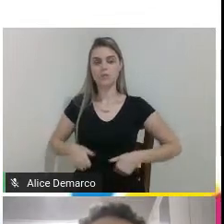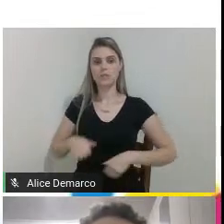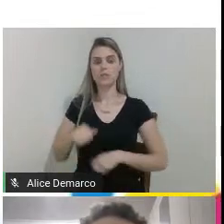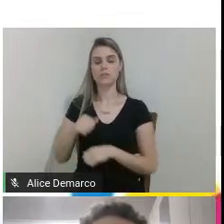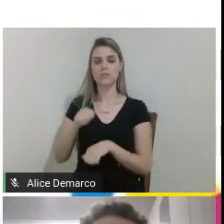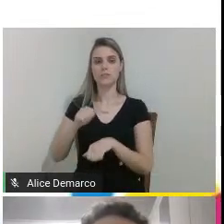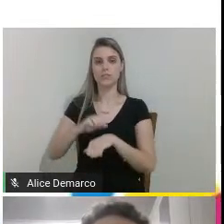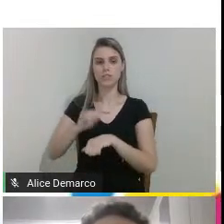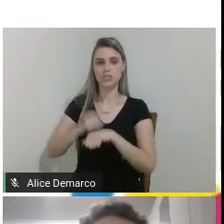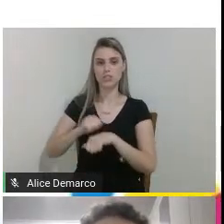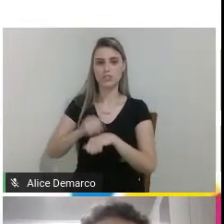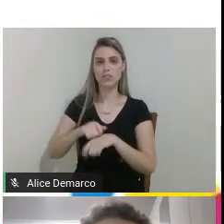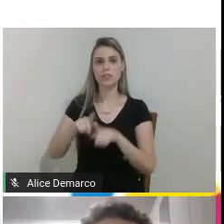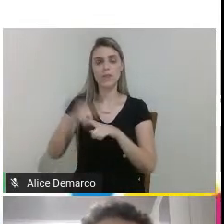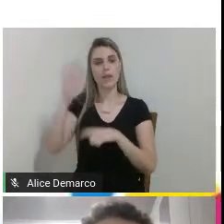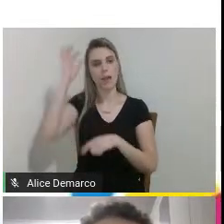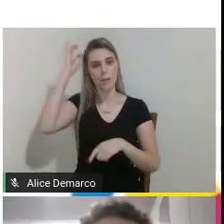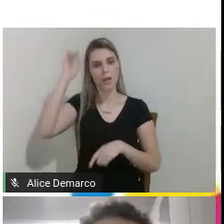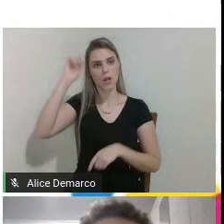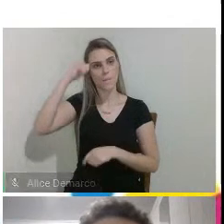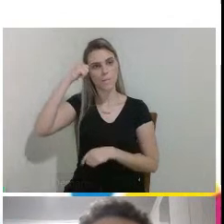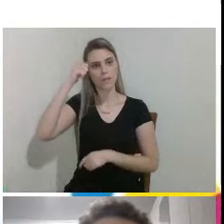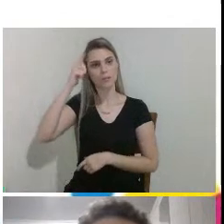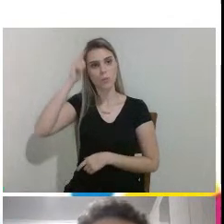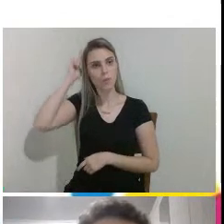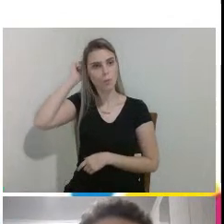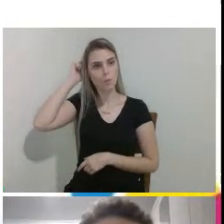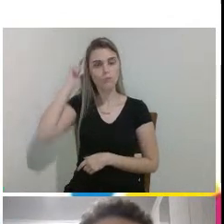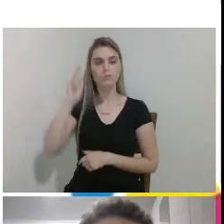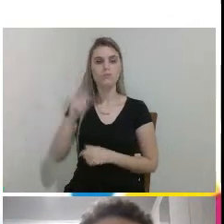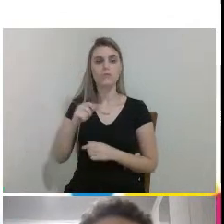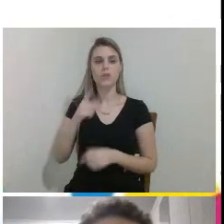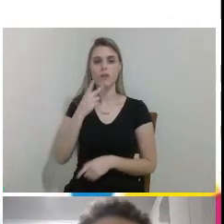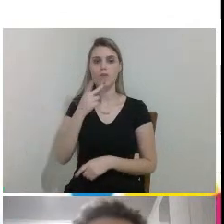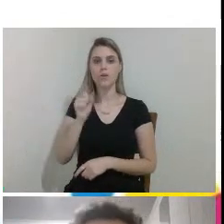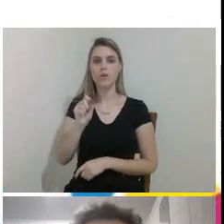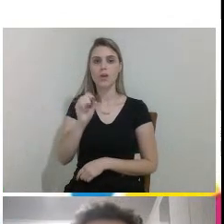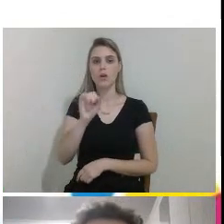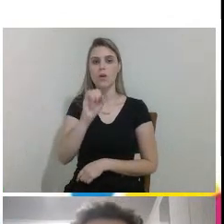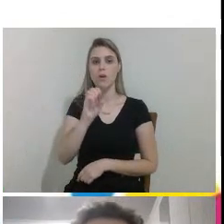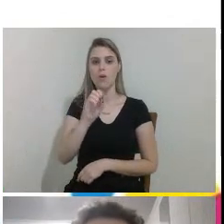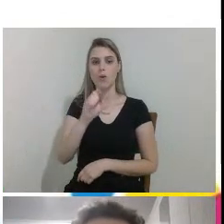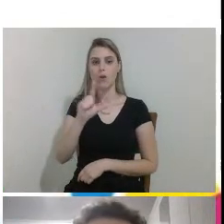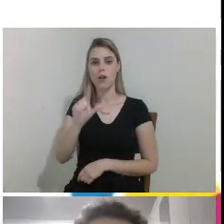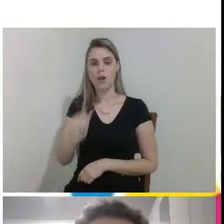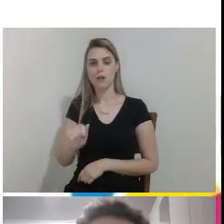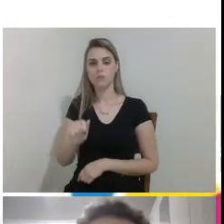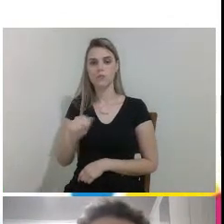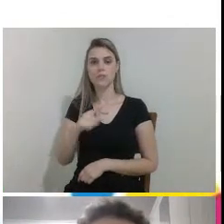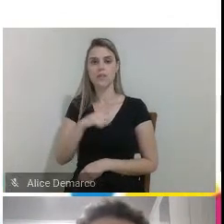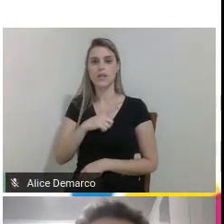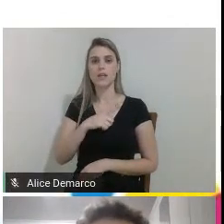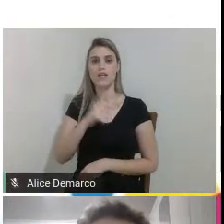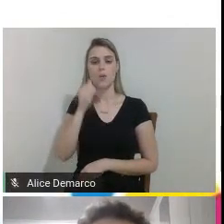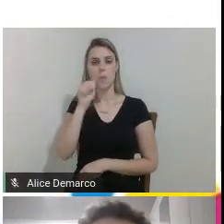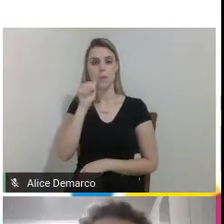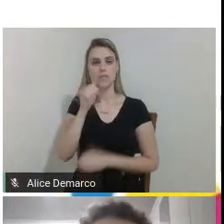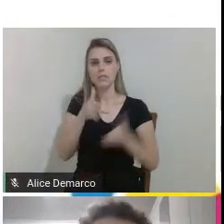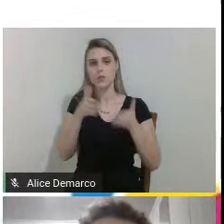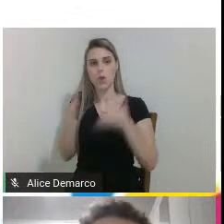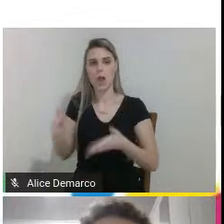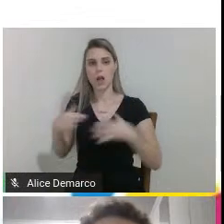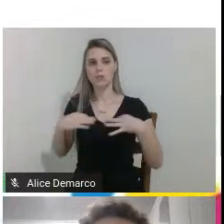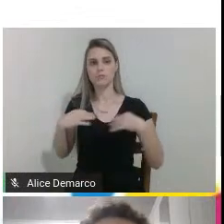preto e curto e ele está gestualizando a palavra olá num gif e ao lado dele tem uma menina com o vestido